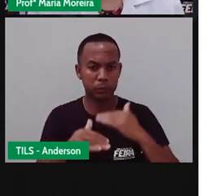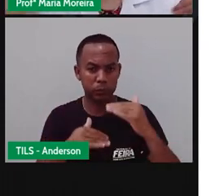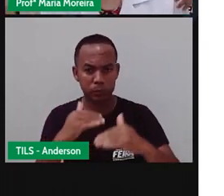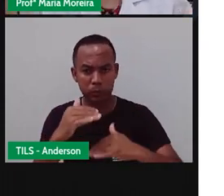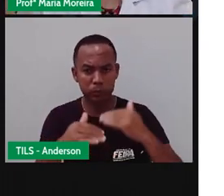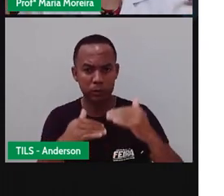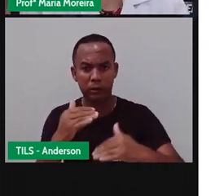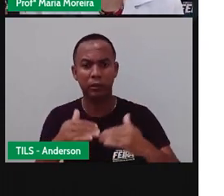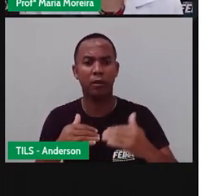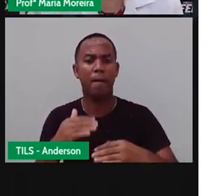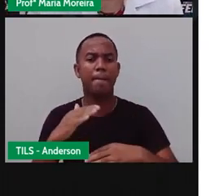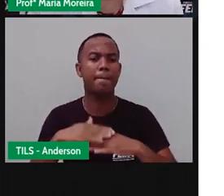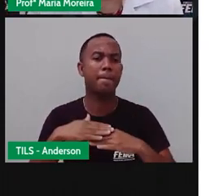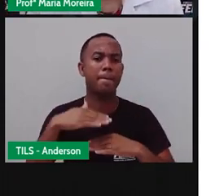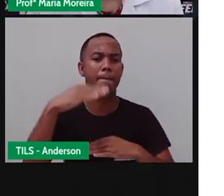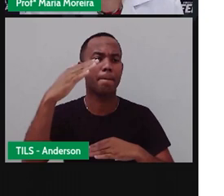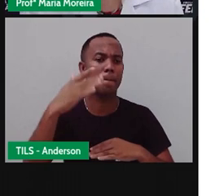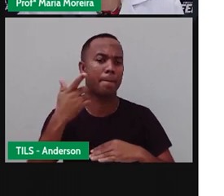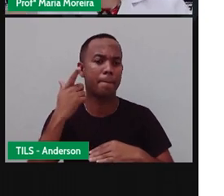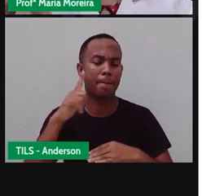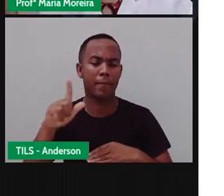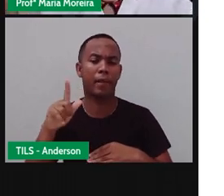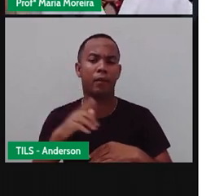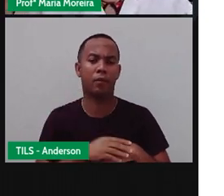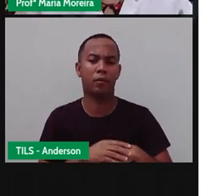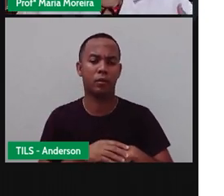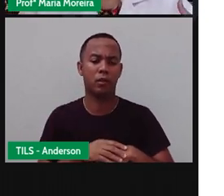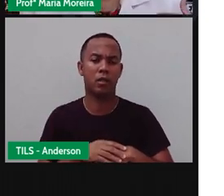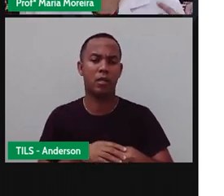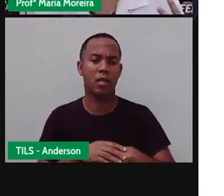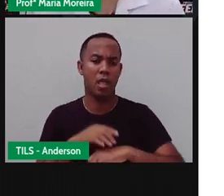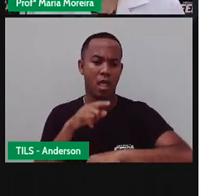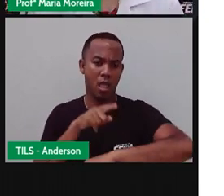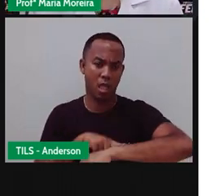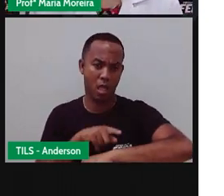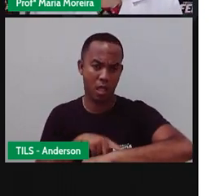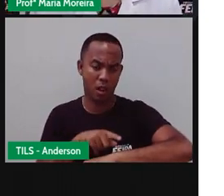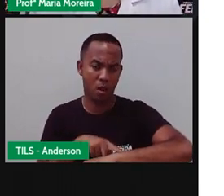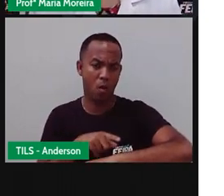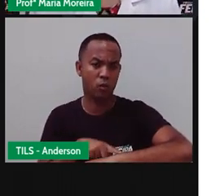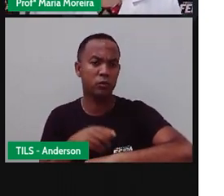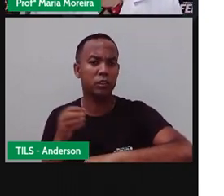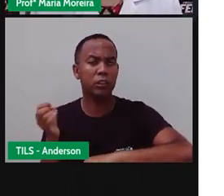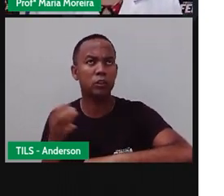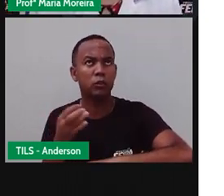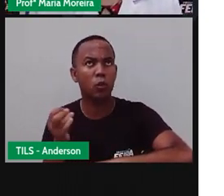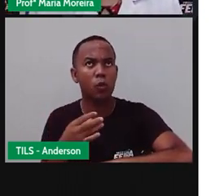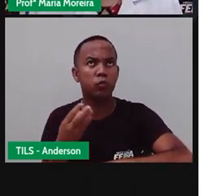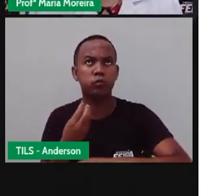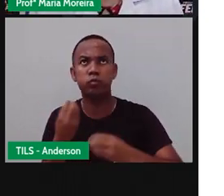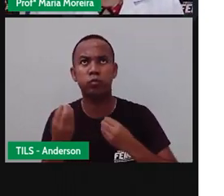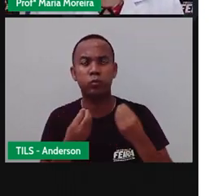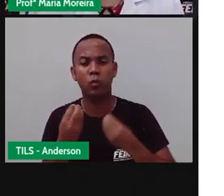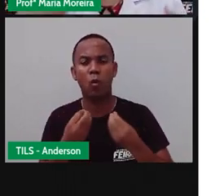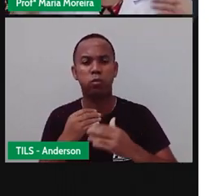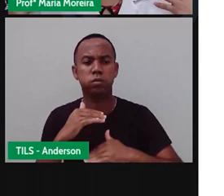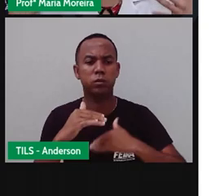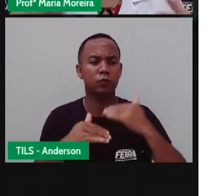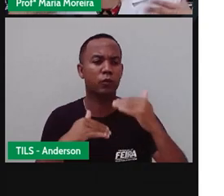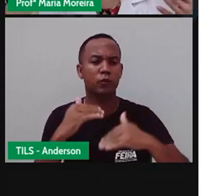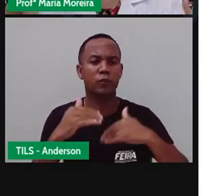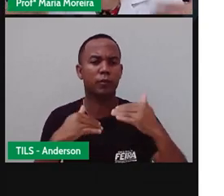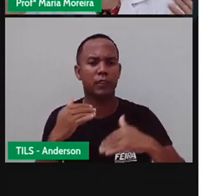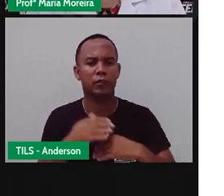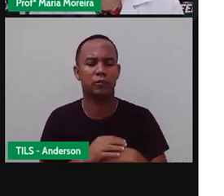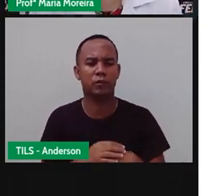foi o quê? Evoluindo. Então, o relógio, ele evoluiu, obviamente, né? E a